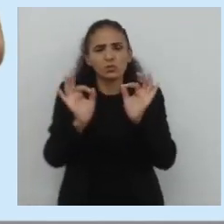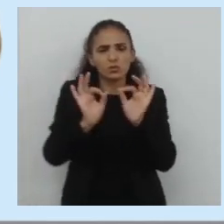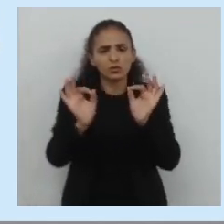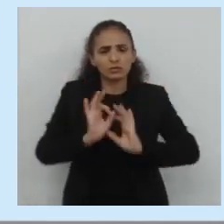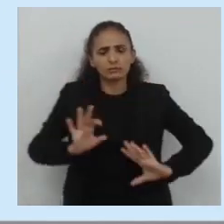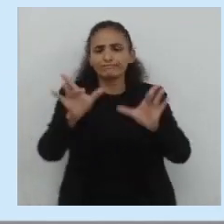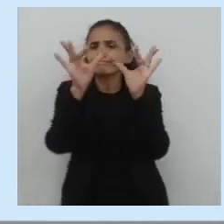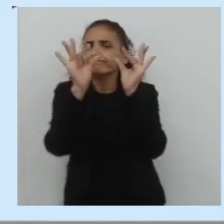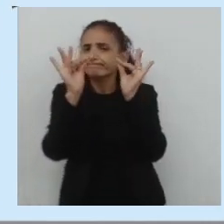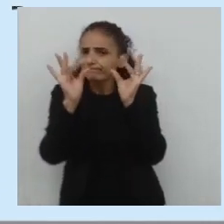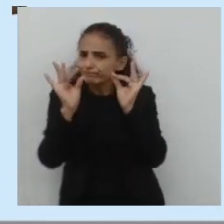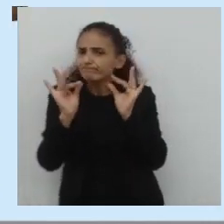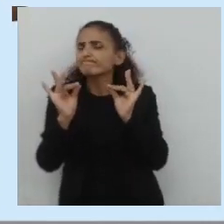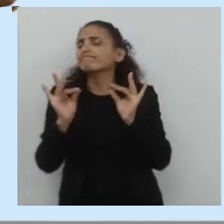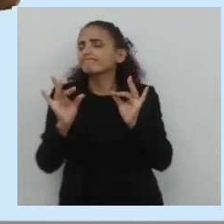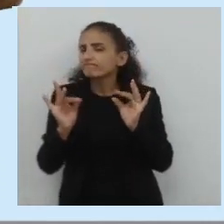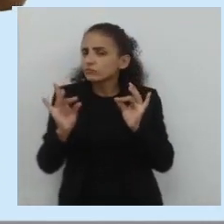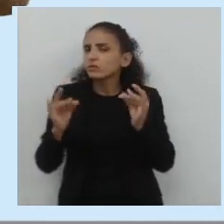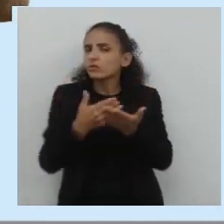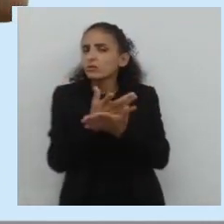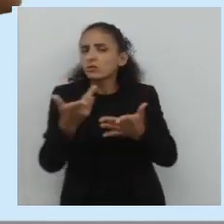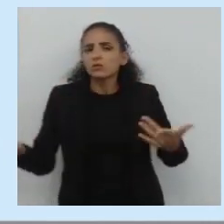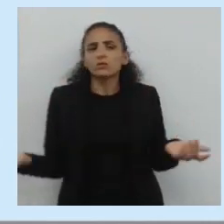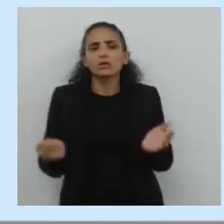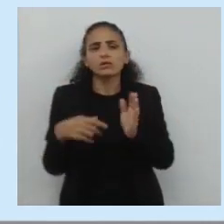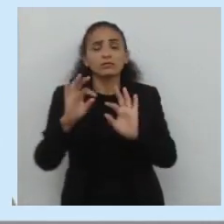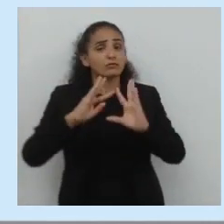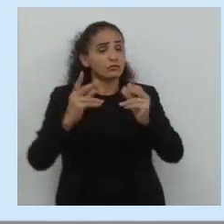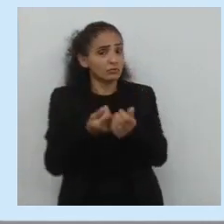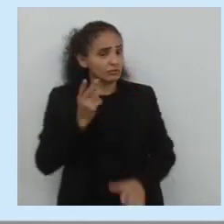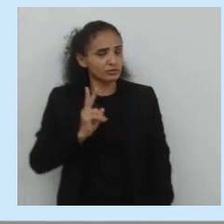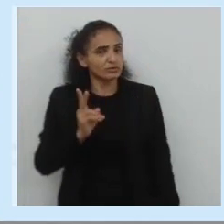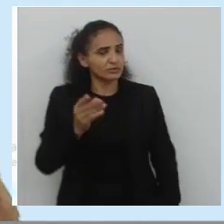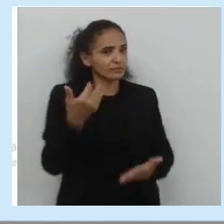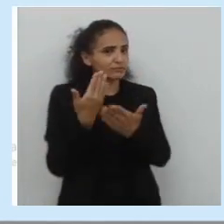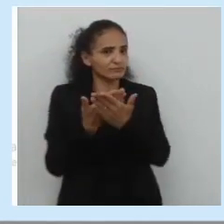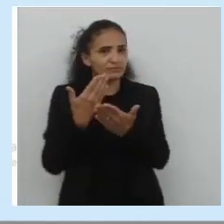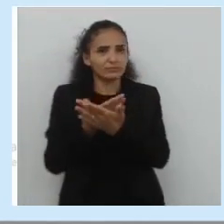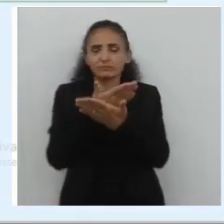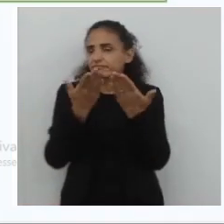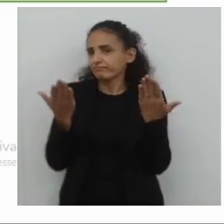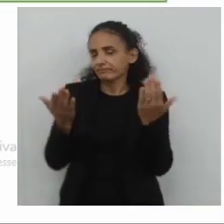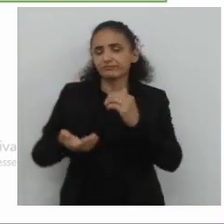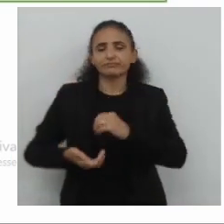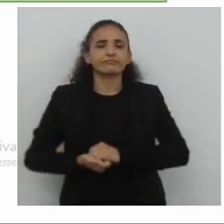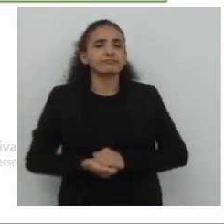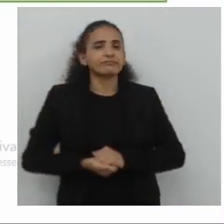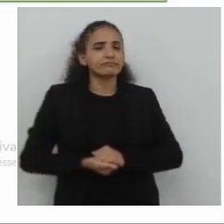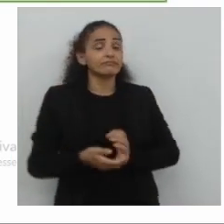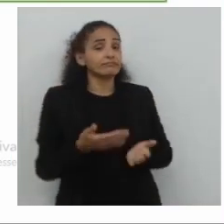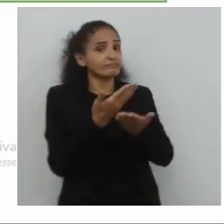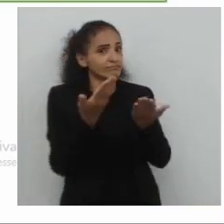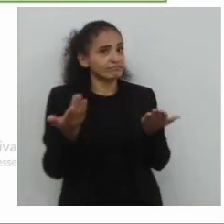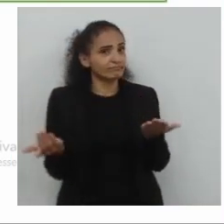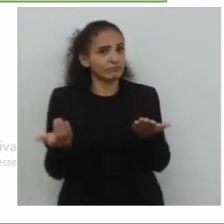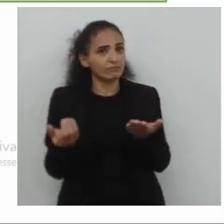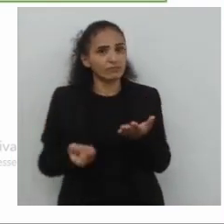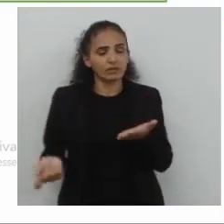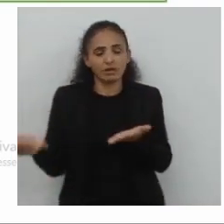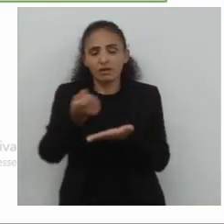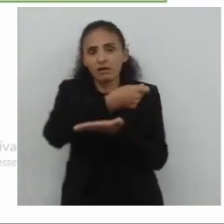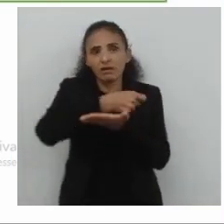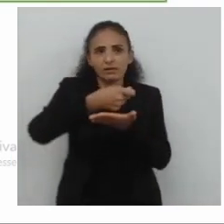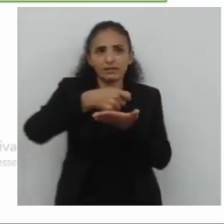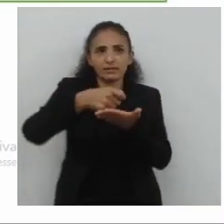a edição desse texto em seus vários gêneros. Vamos prosseguir? Olhem só, na tela, nós temos isso aqui.